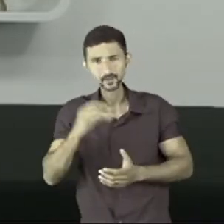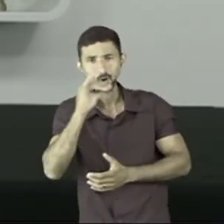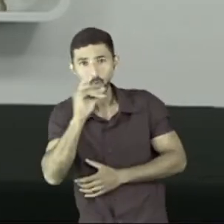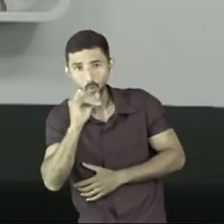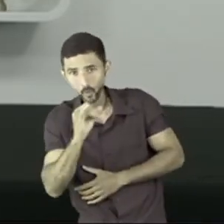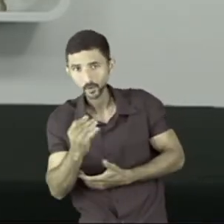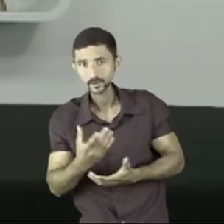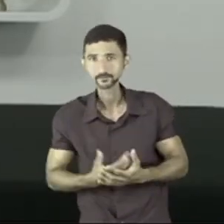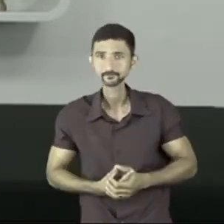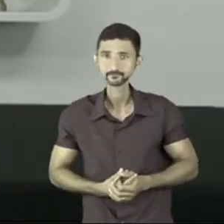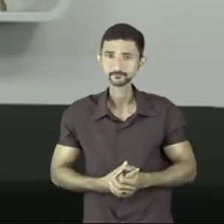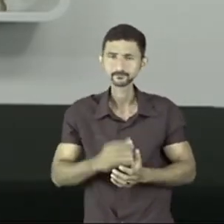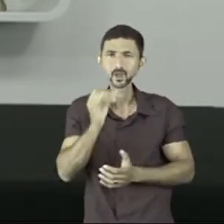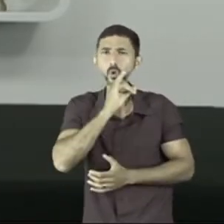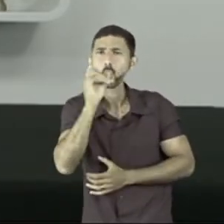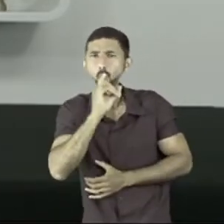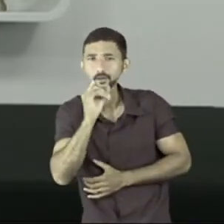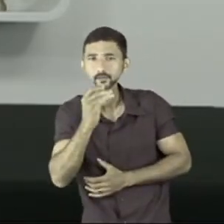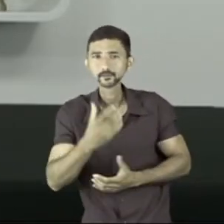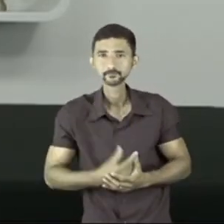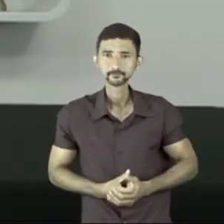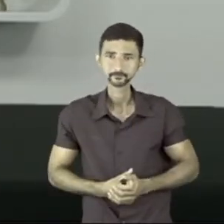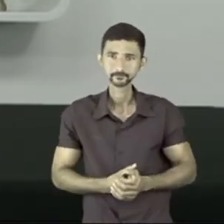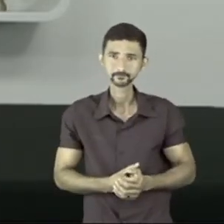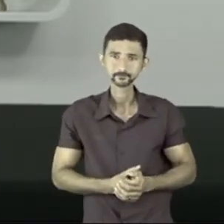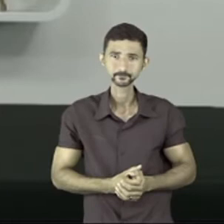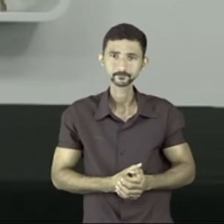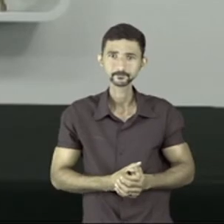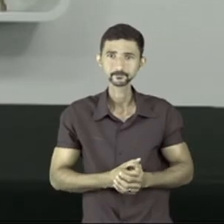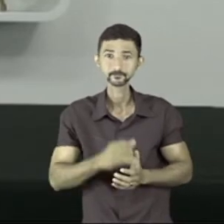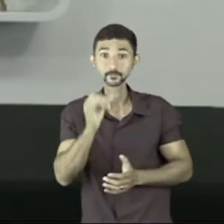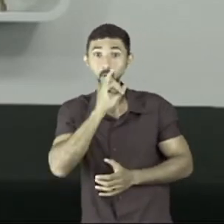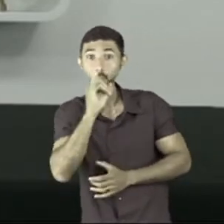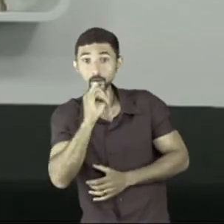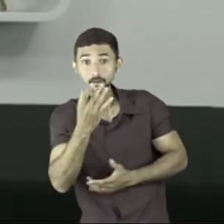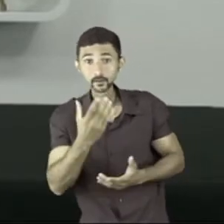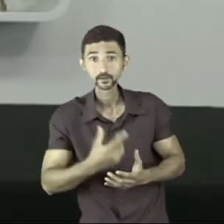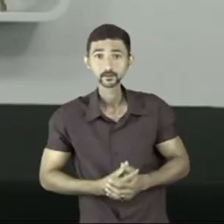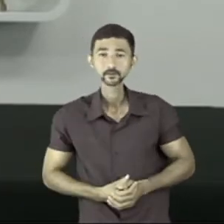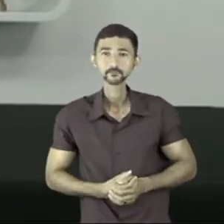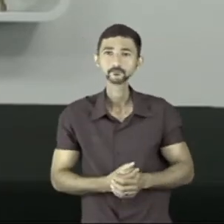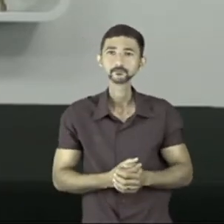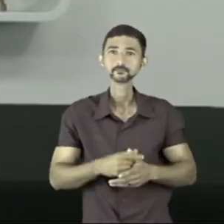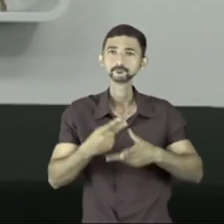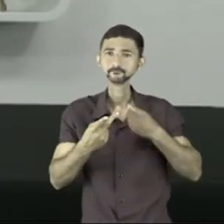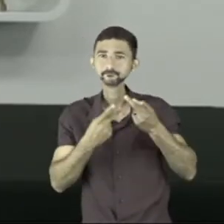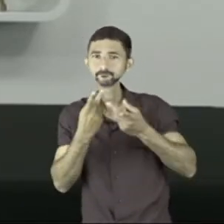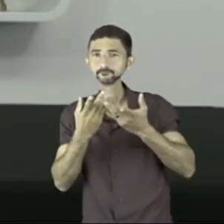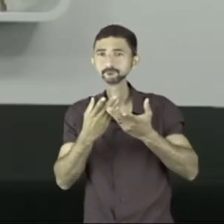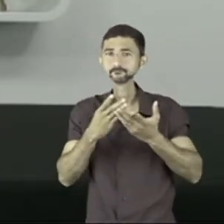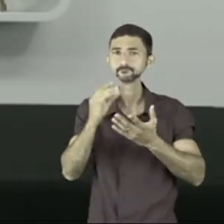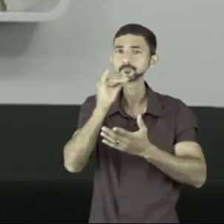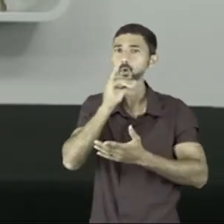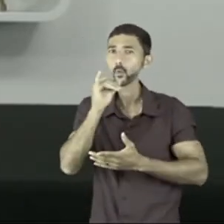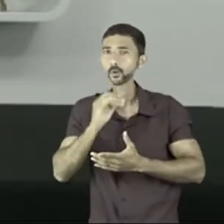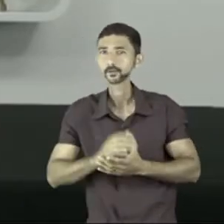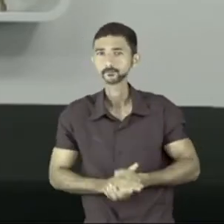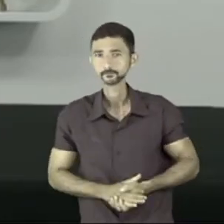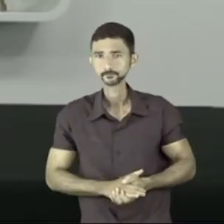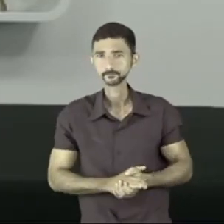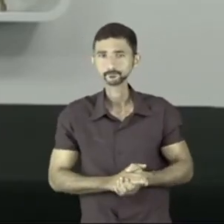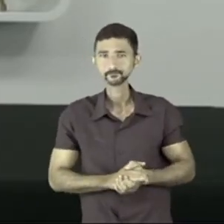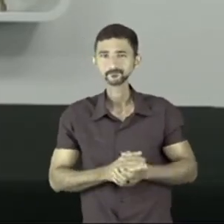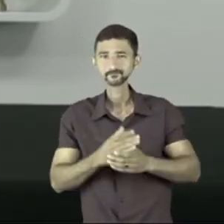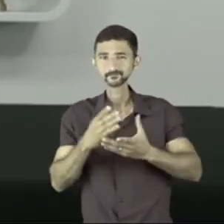oi, com o ponto de exclamação, oi, com o ponto de interrogação, dando um tom mais de quem está questionando. Você já deve ter